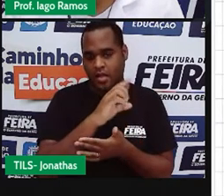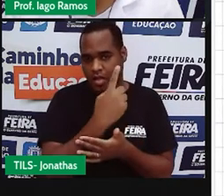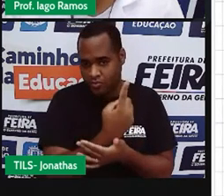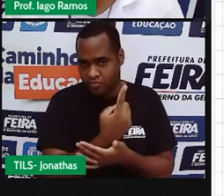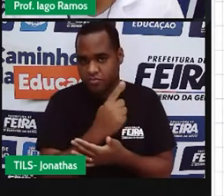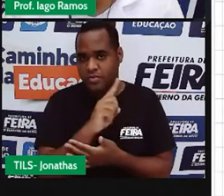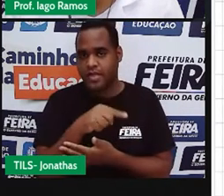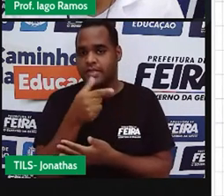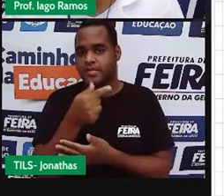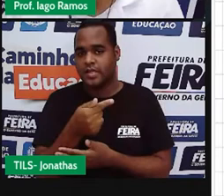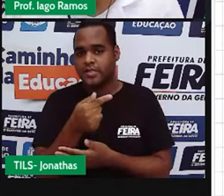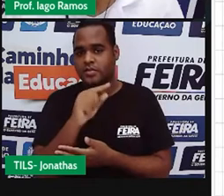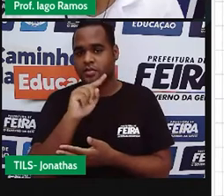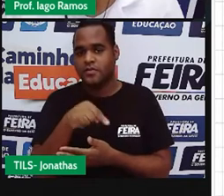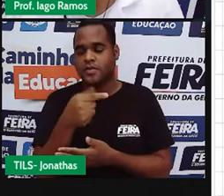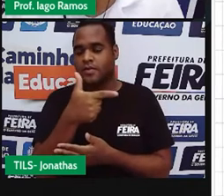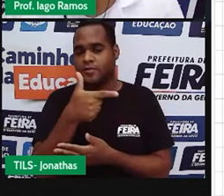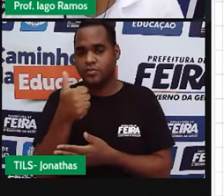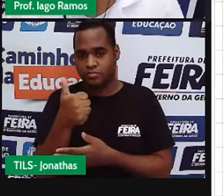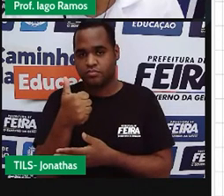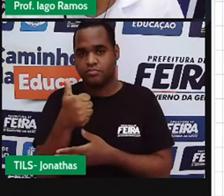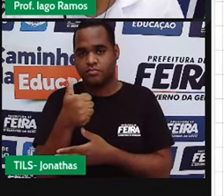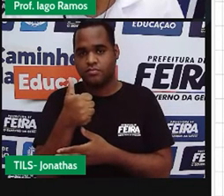Deu 7,21.